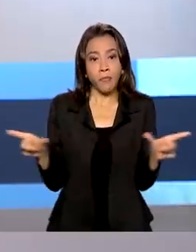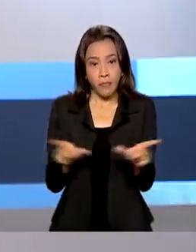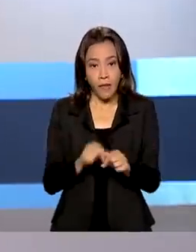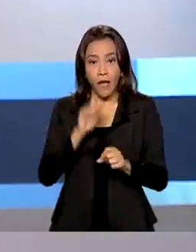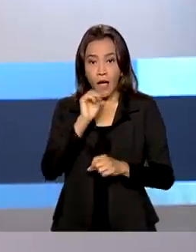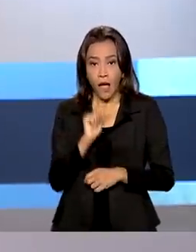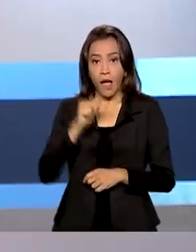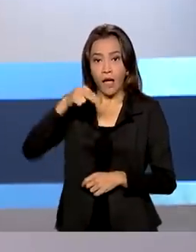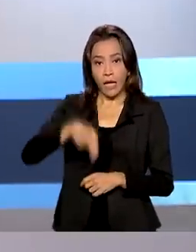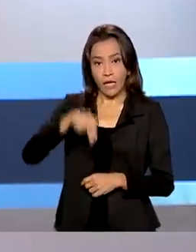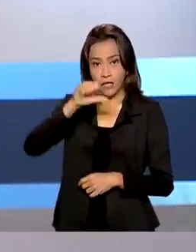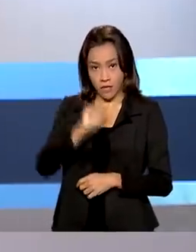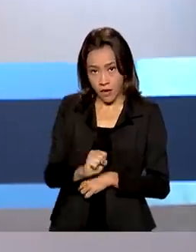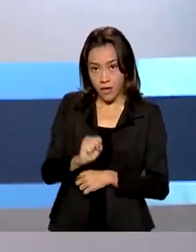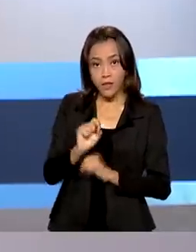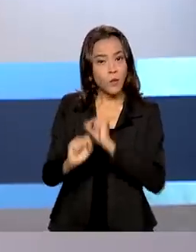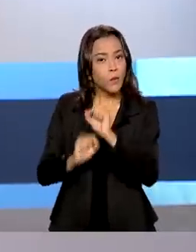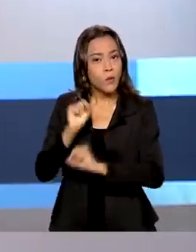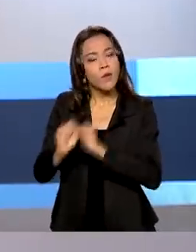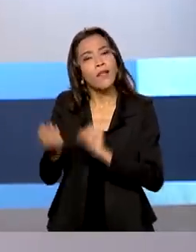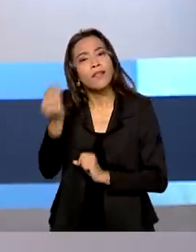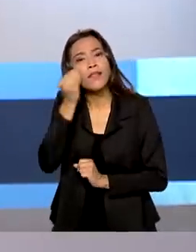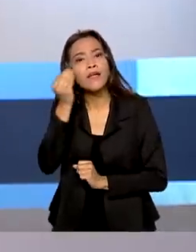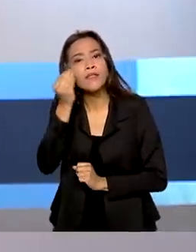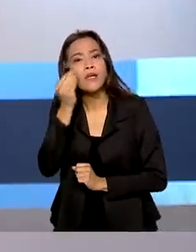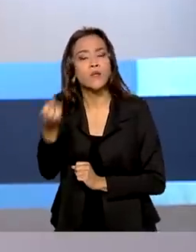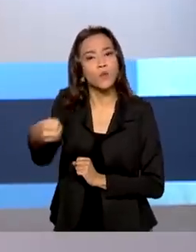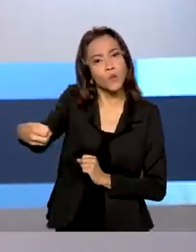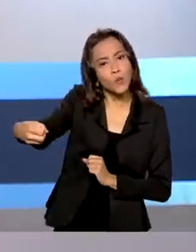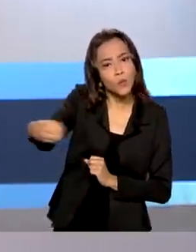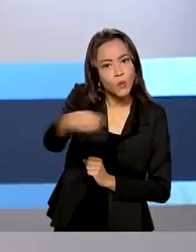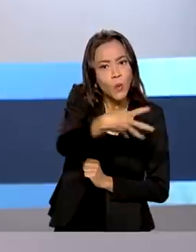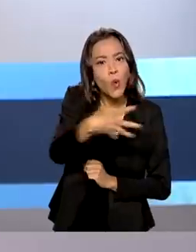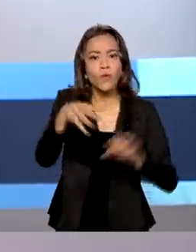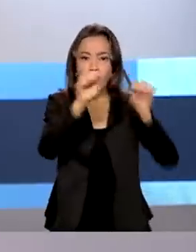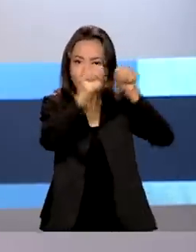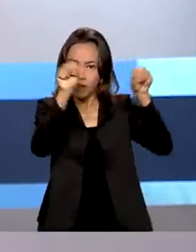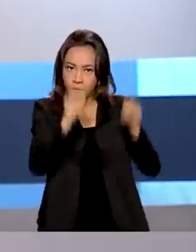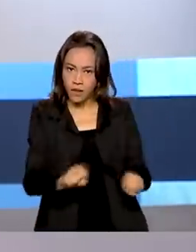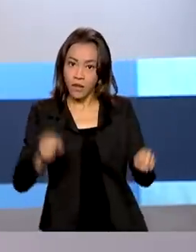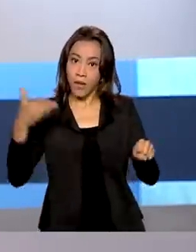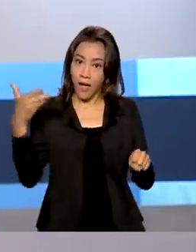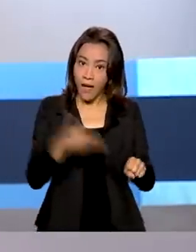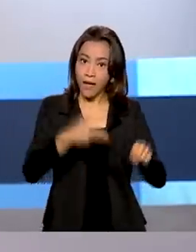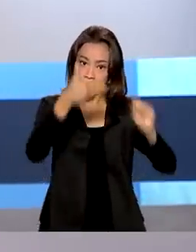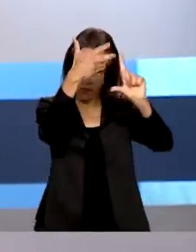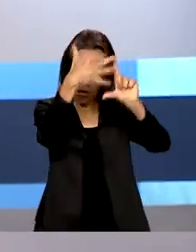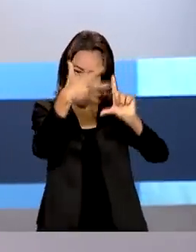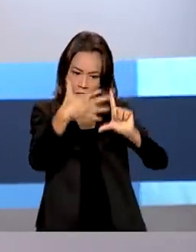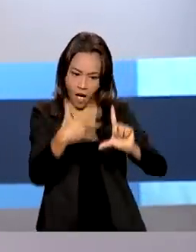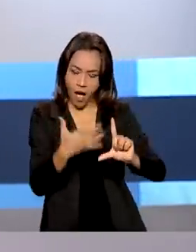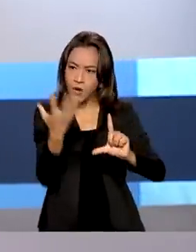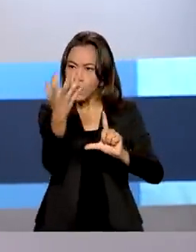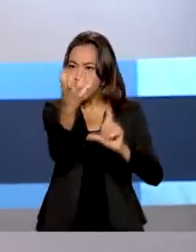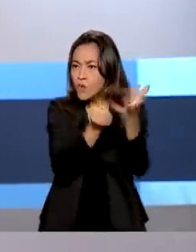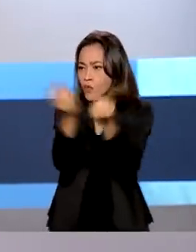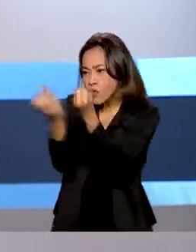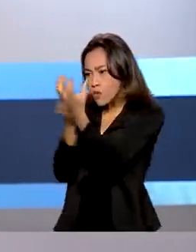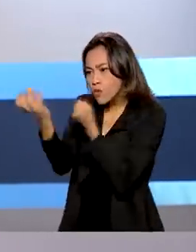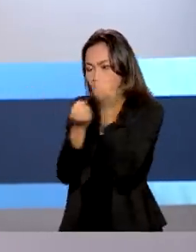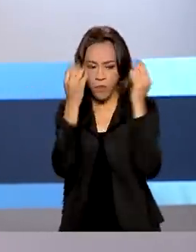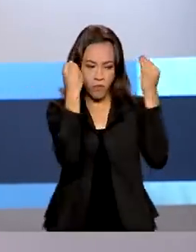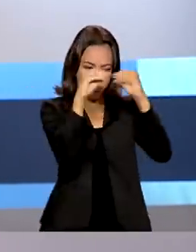Suplementar, está testando um novo sistema de indicadores hospitalares. A plataforma coleta dados para acompanhamento do